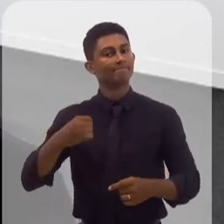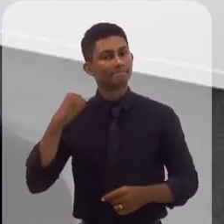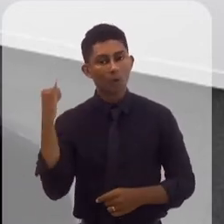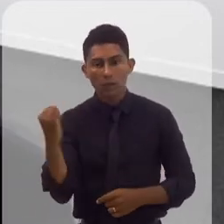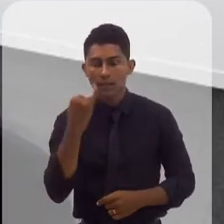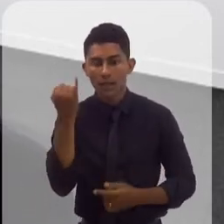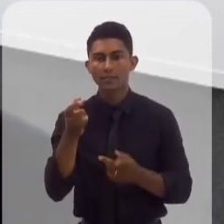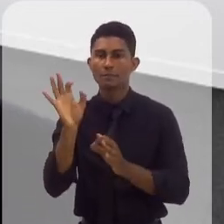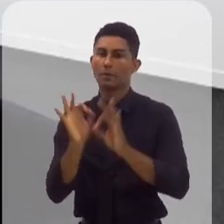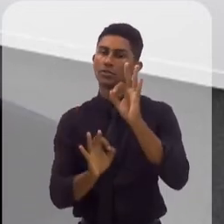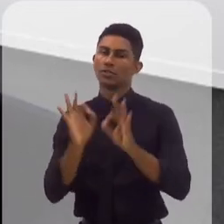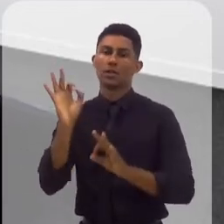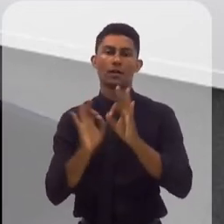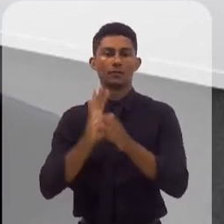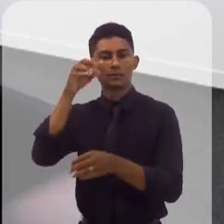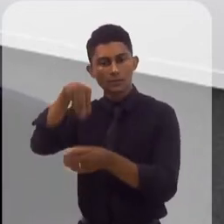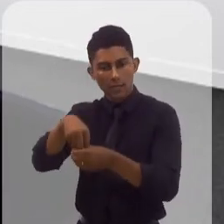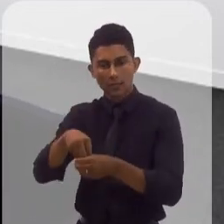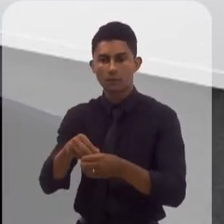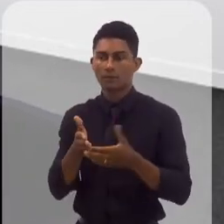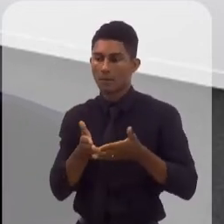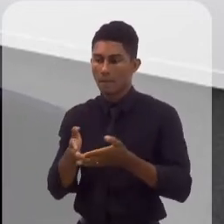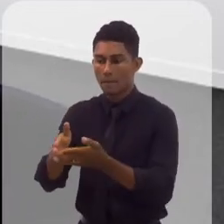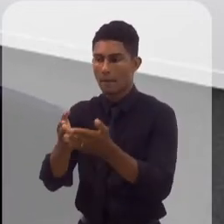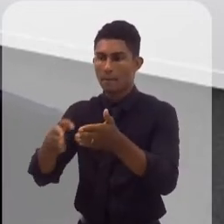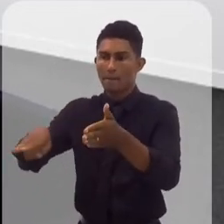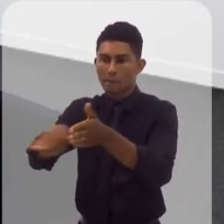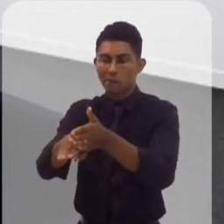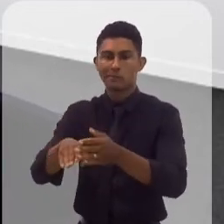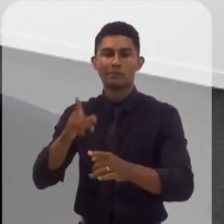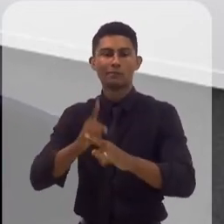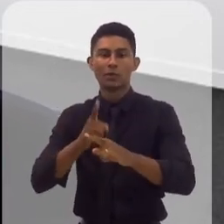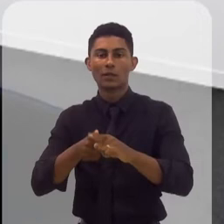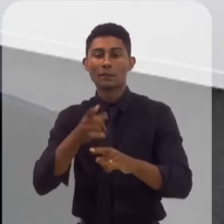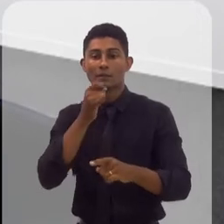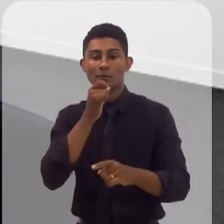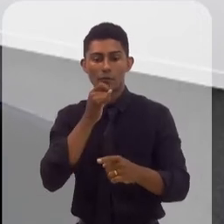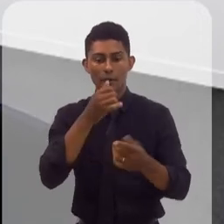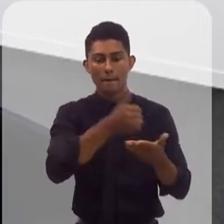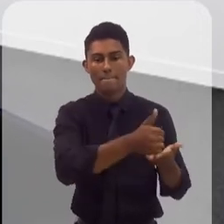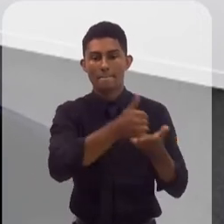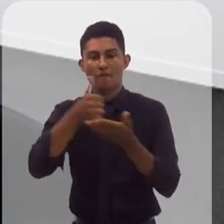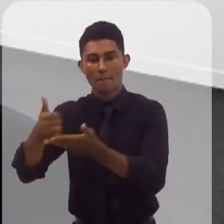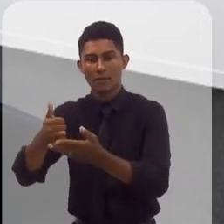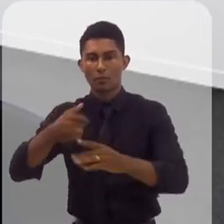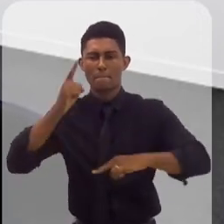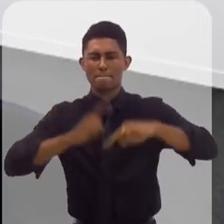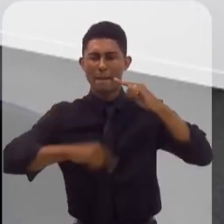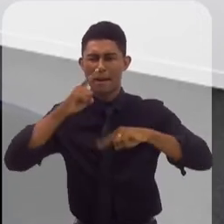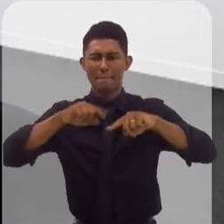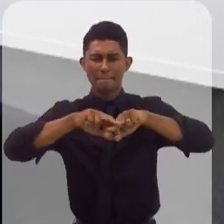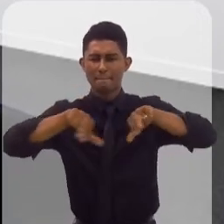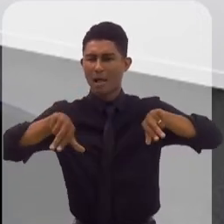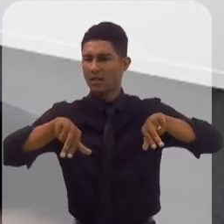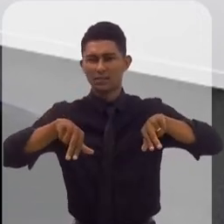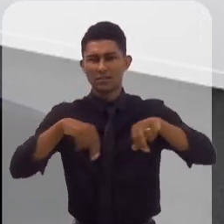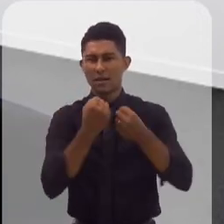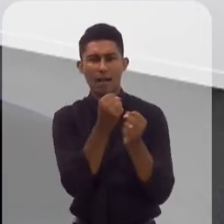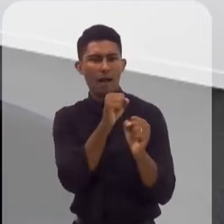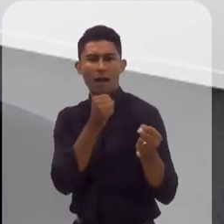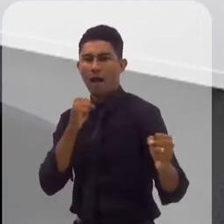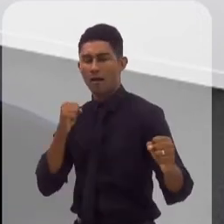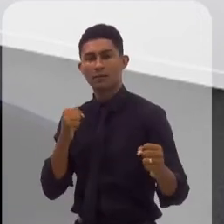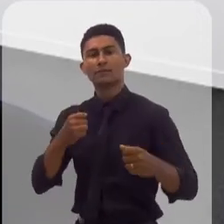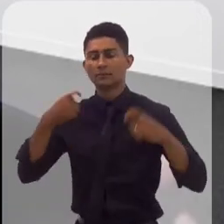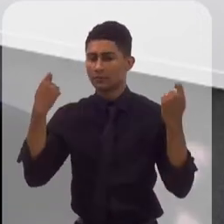fundamental do projeto, a gente está falando da movimentação de peças e máquinas gigantescas, as pás,